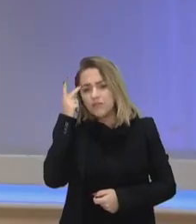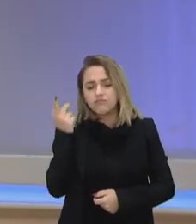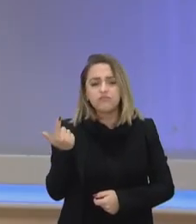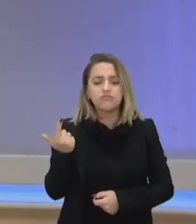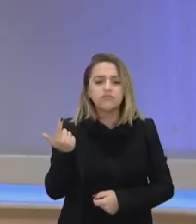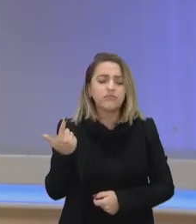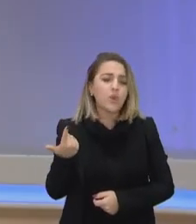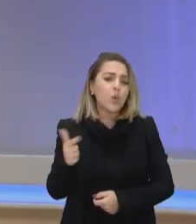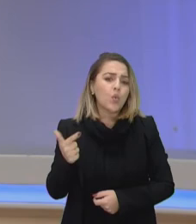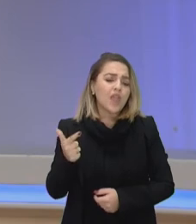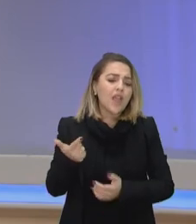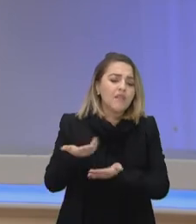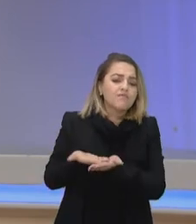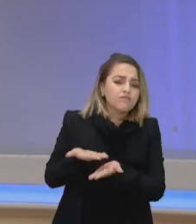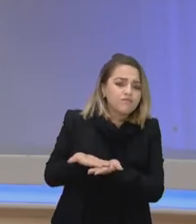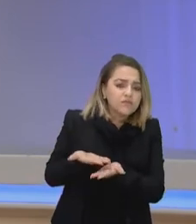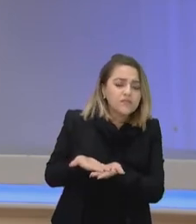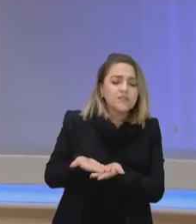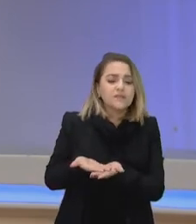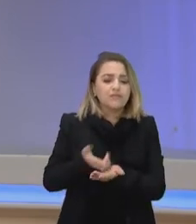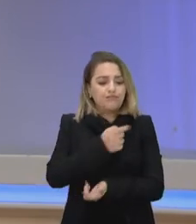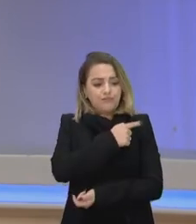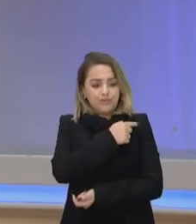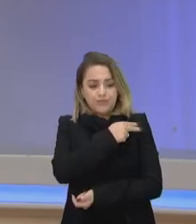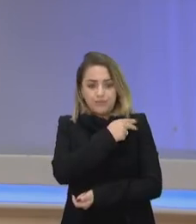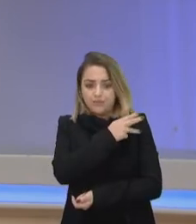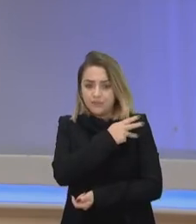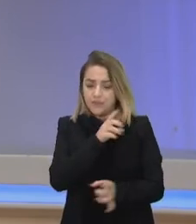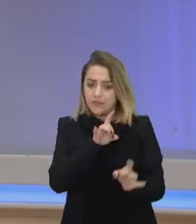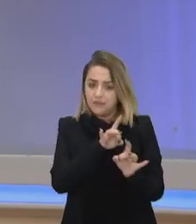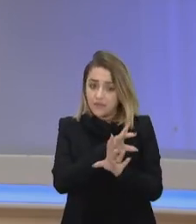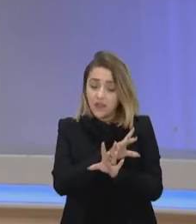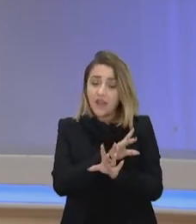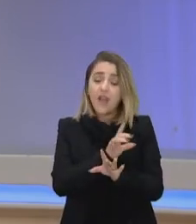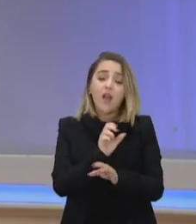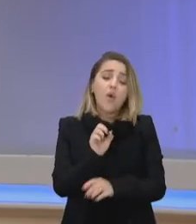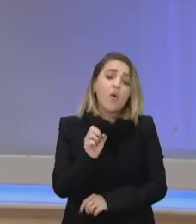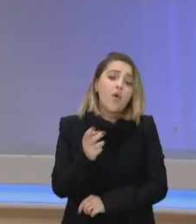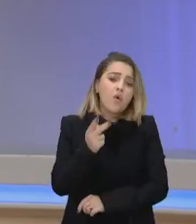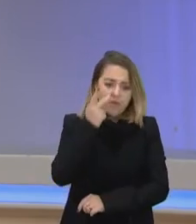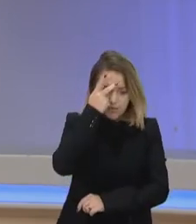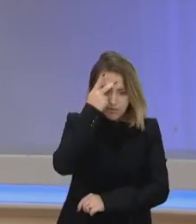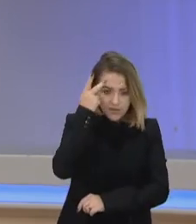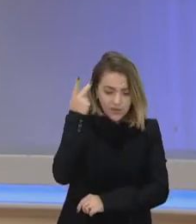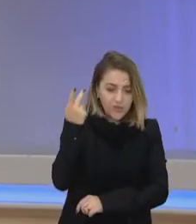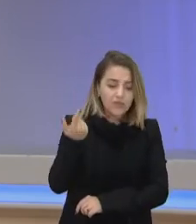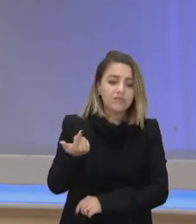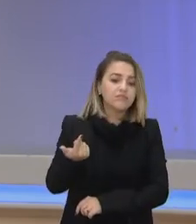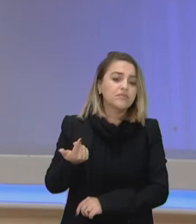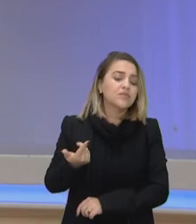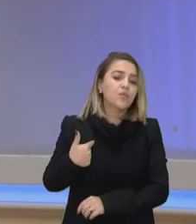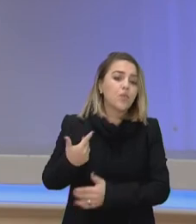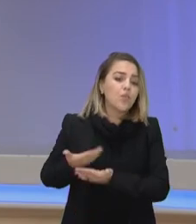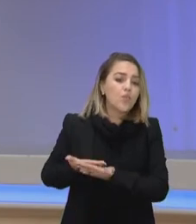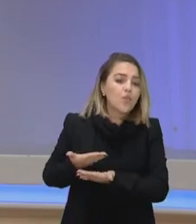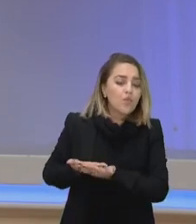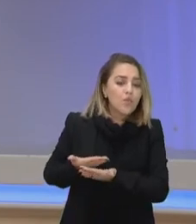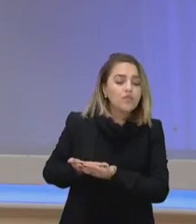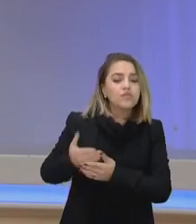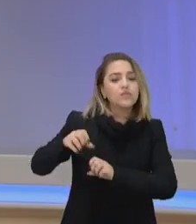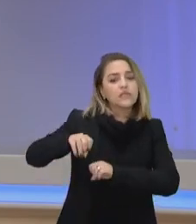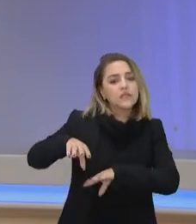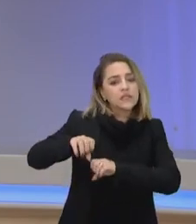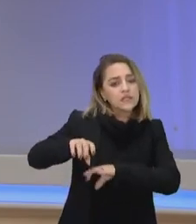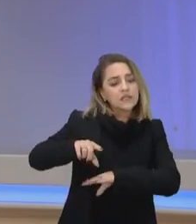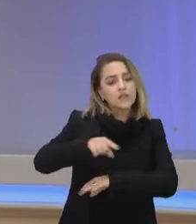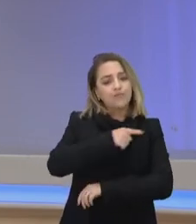fundamental completo, pessoas que não fizeram, não cursaram o ensino médio, né? Pessoas que não